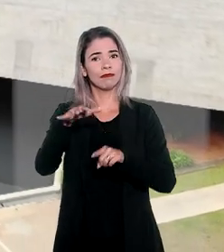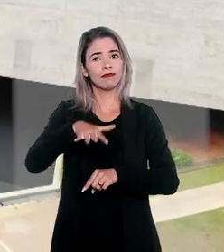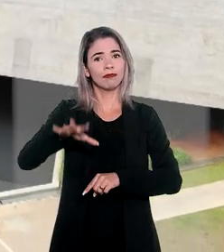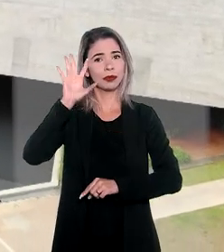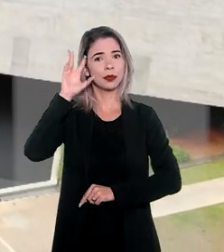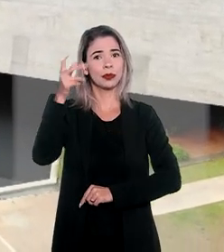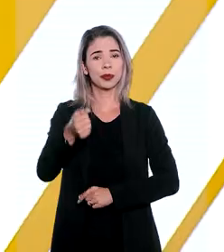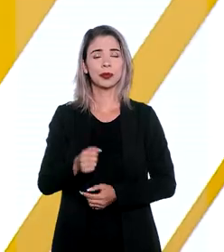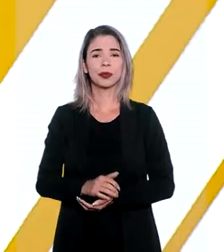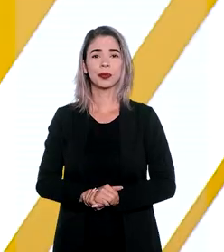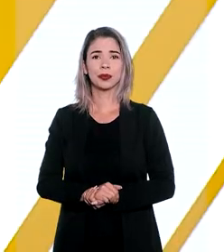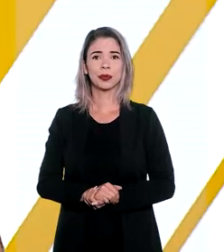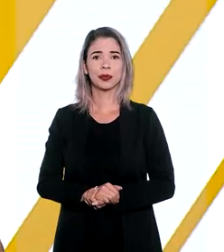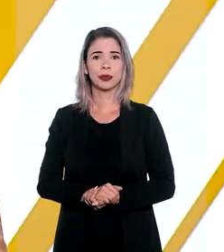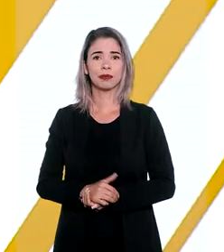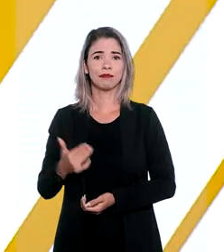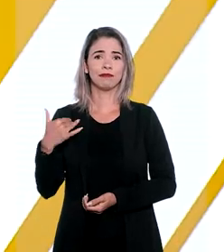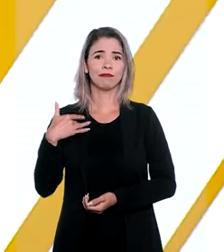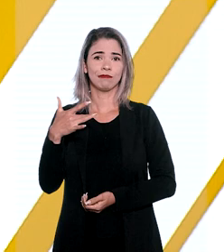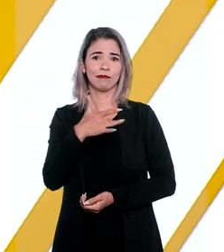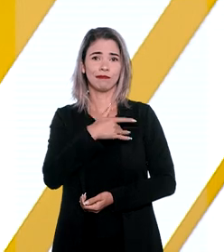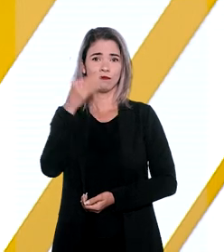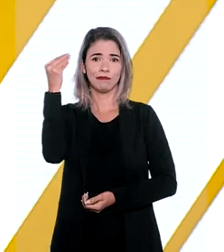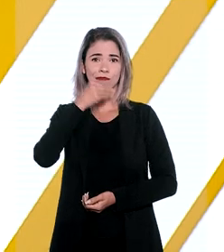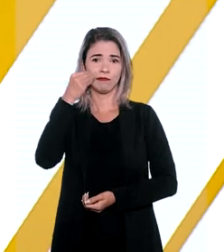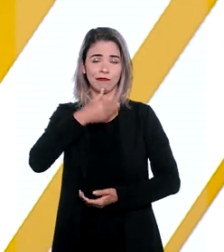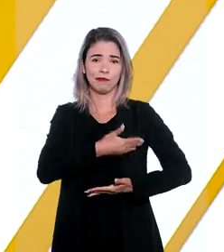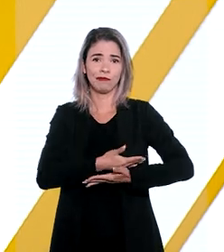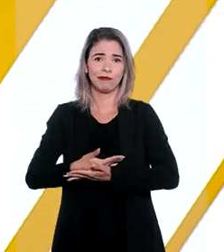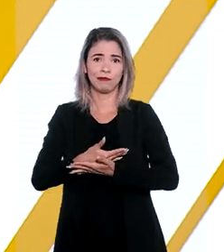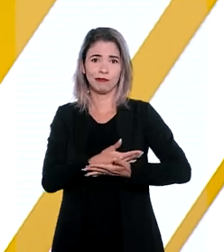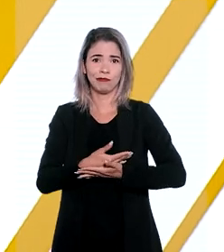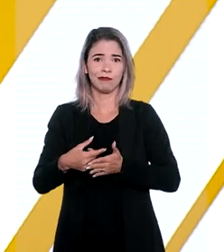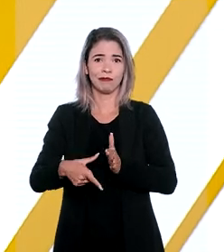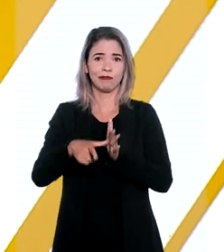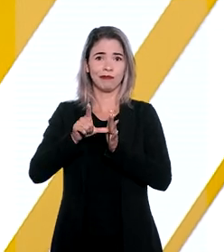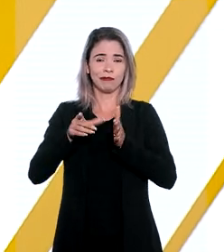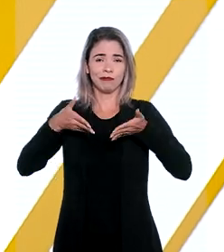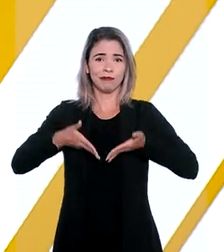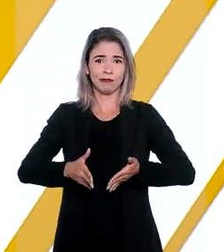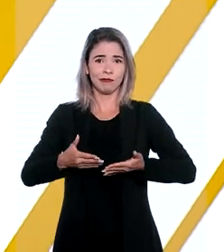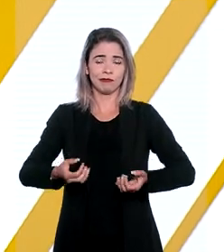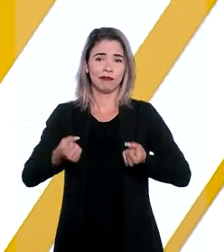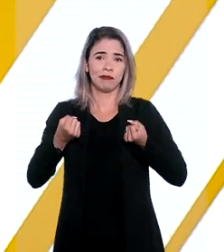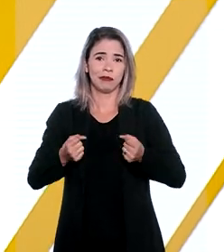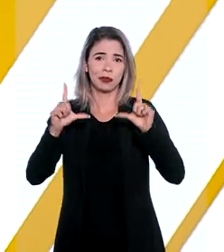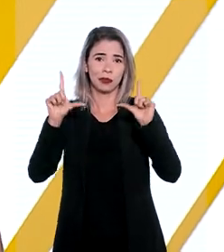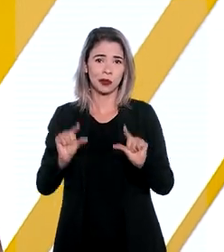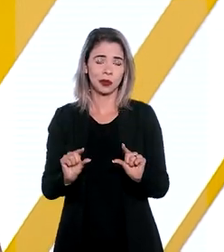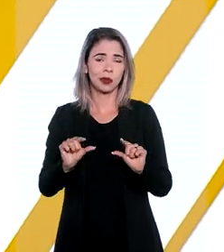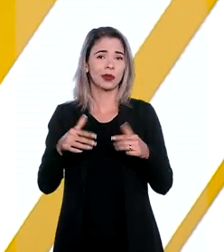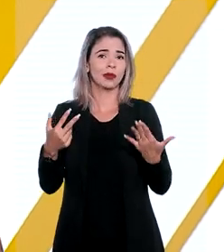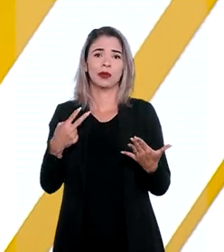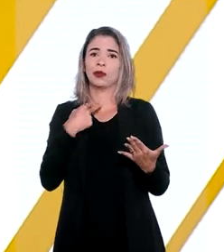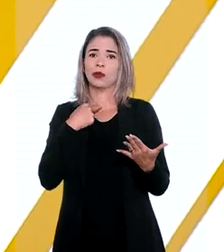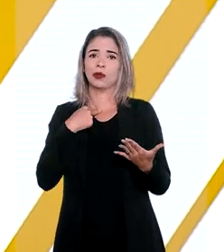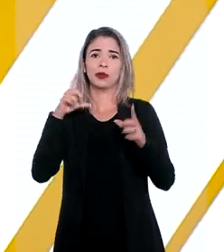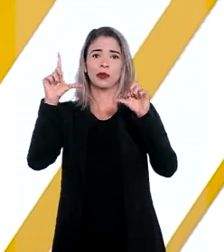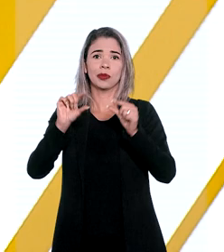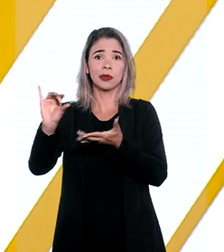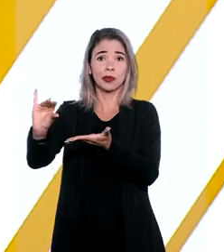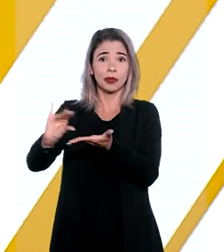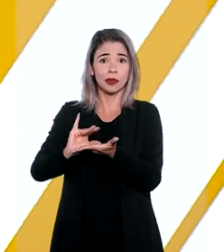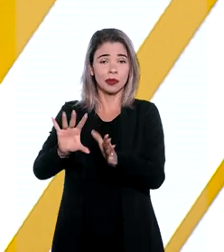executivo. Saúde frágil de bebê prematuro e com baixo peso não justifica reduzir indenização